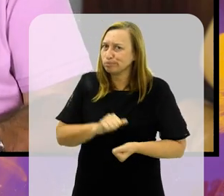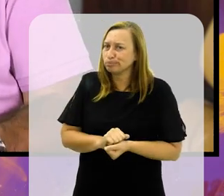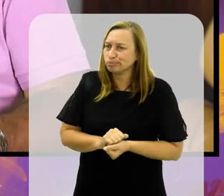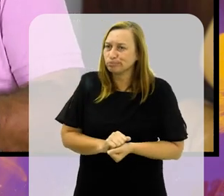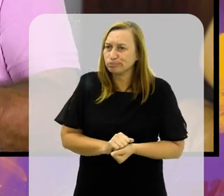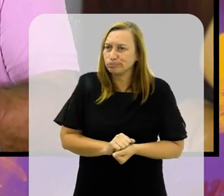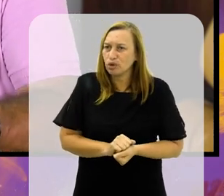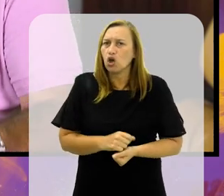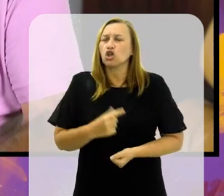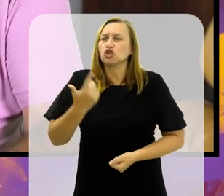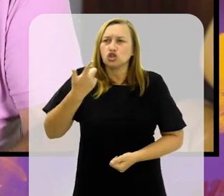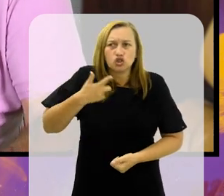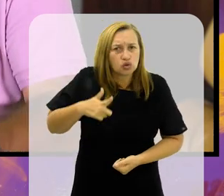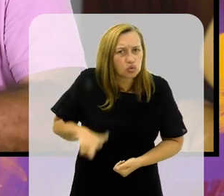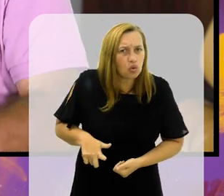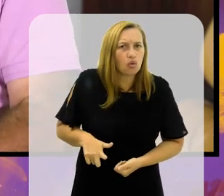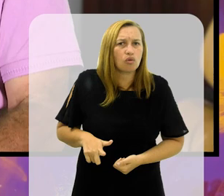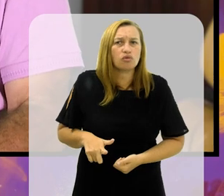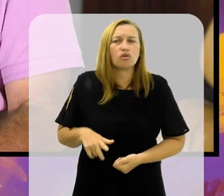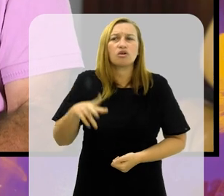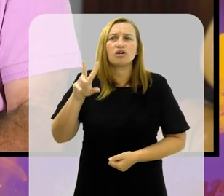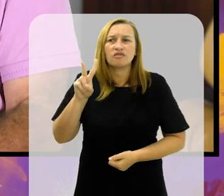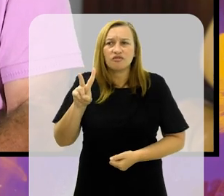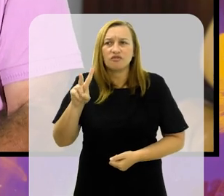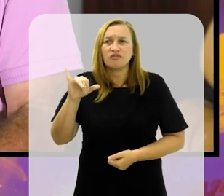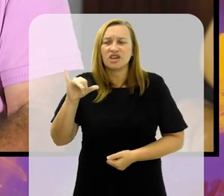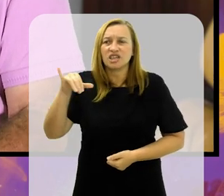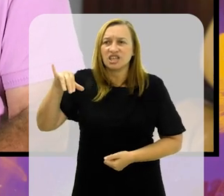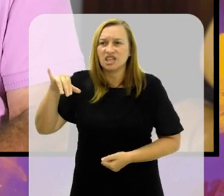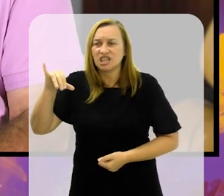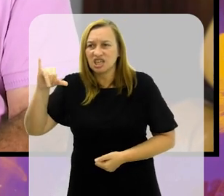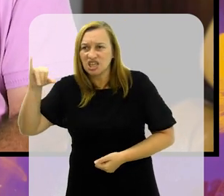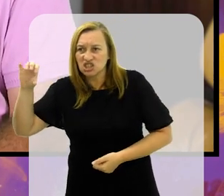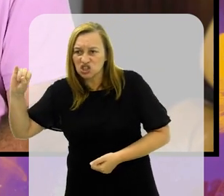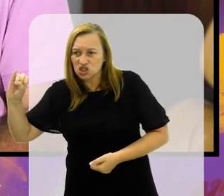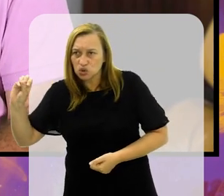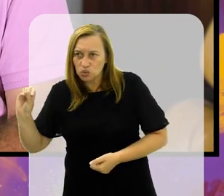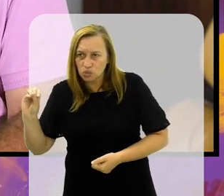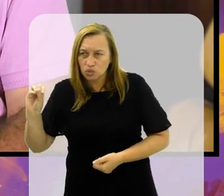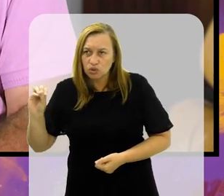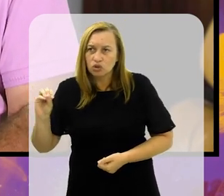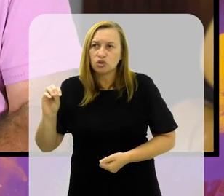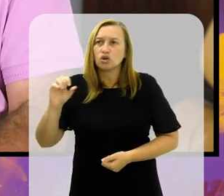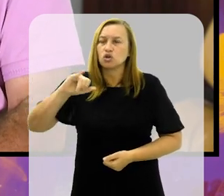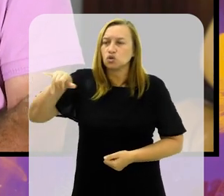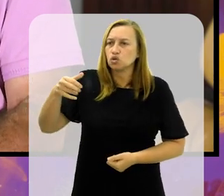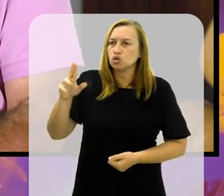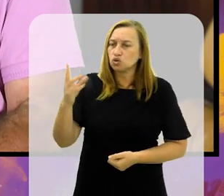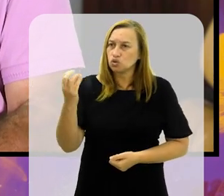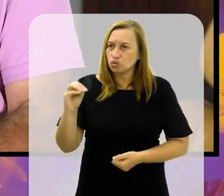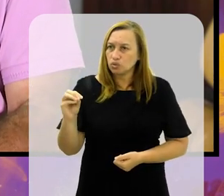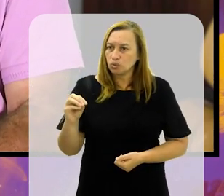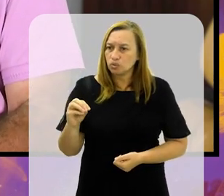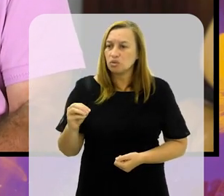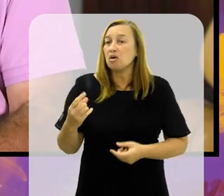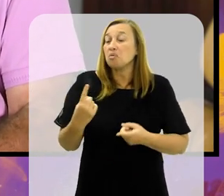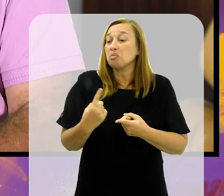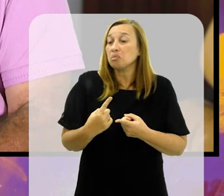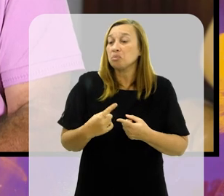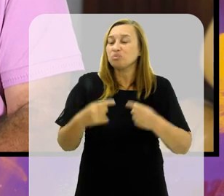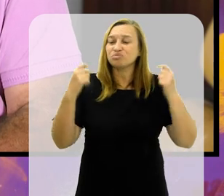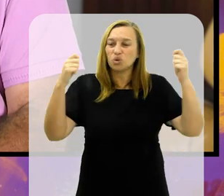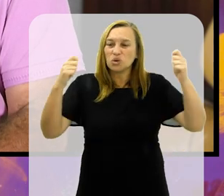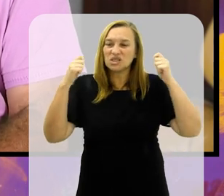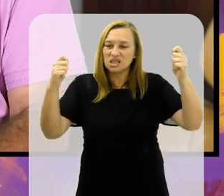Porque, recentemente, novamente, o Vinícius Júnior foi atacado, desta vez pela torcida do Atlético de Madrid,